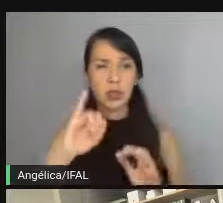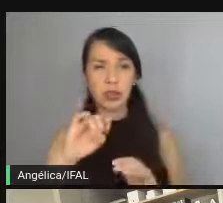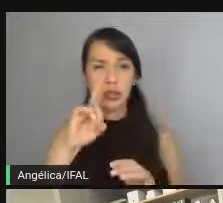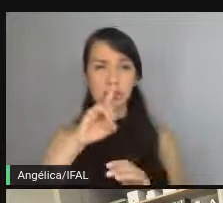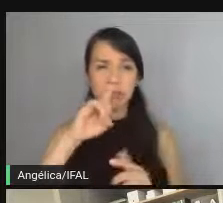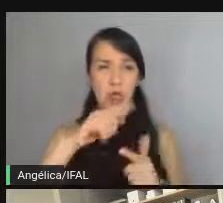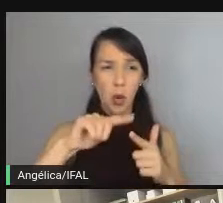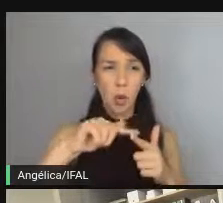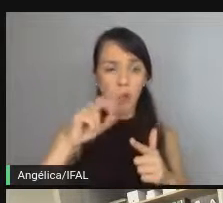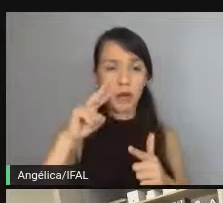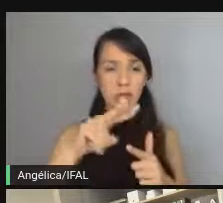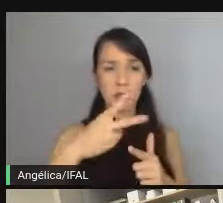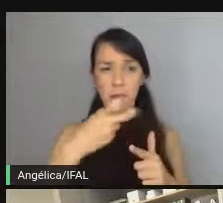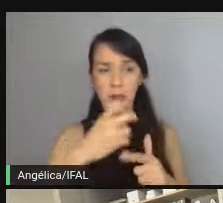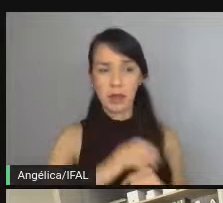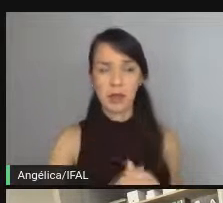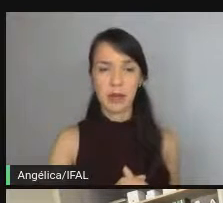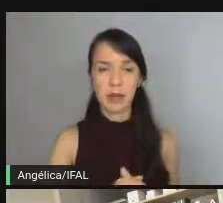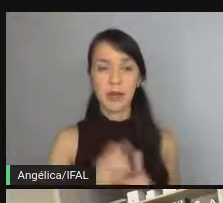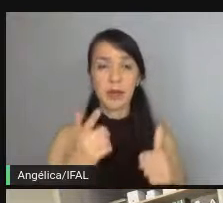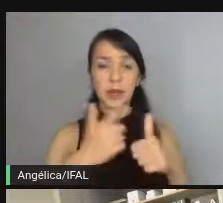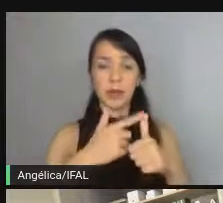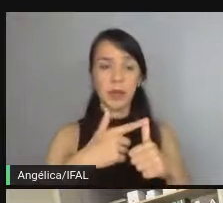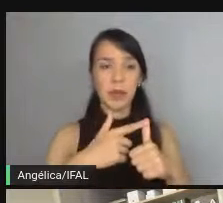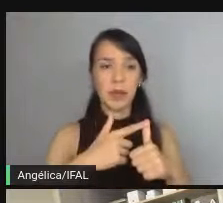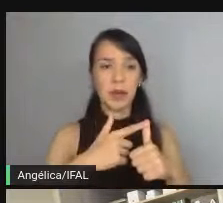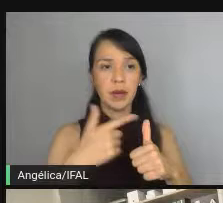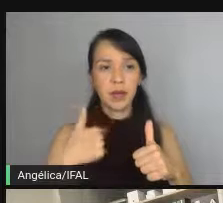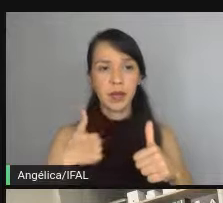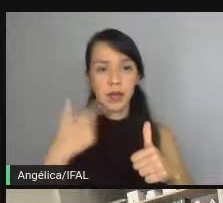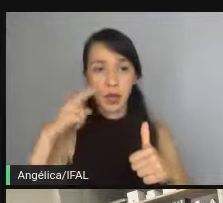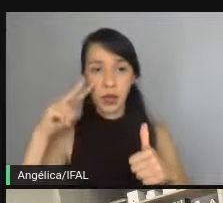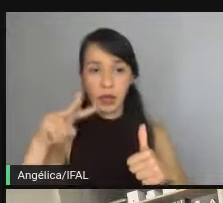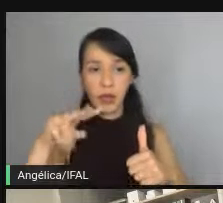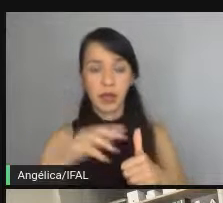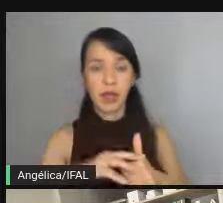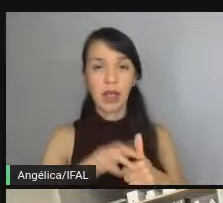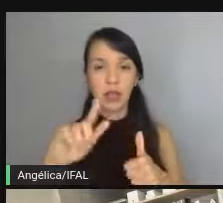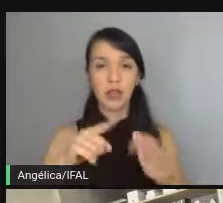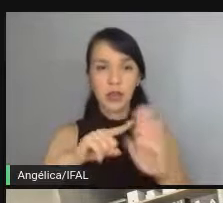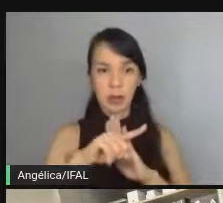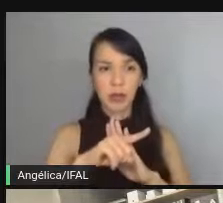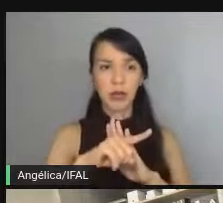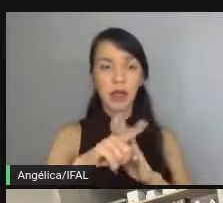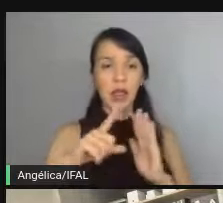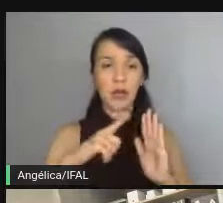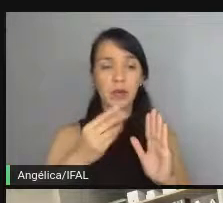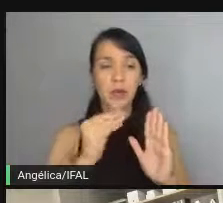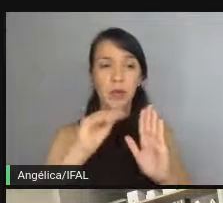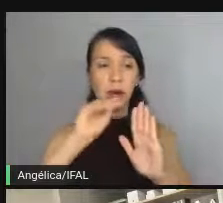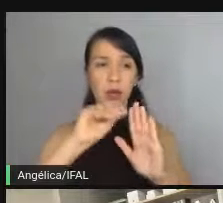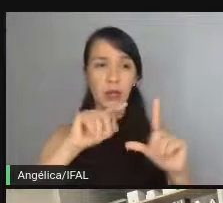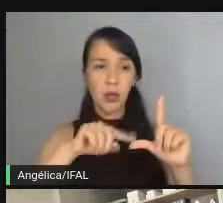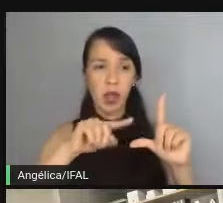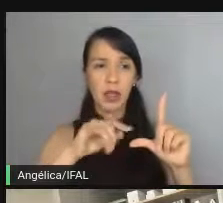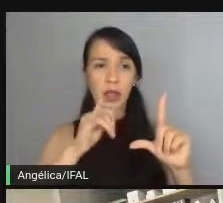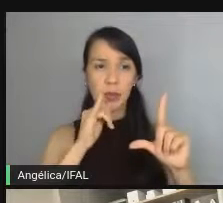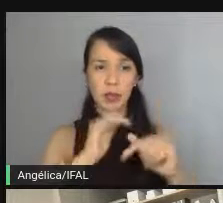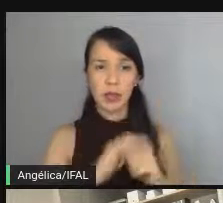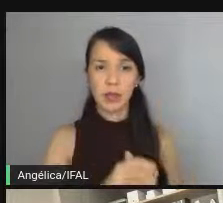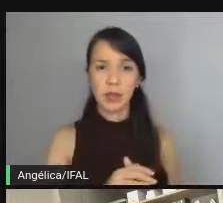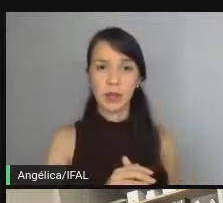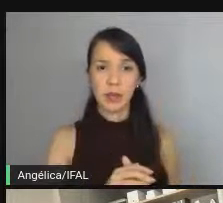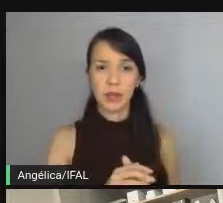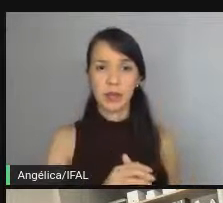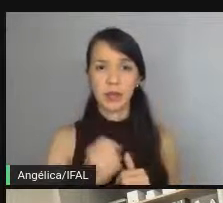de falha que você vê, Fadmin? O primeiro que é, pelo menos o primeiro que eu vi aqui, que eu já perguntei, é quando eu passo expoente